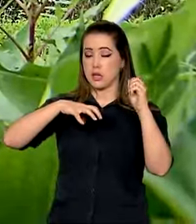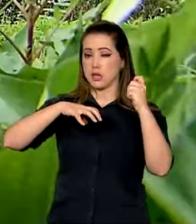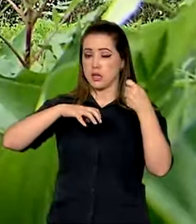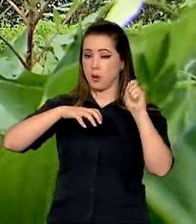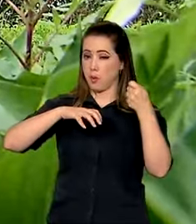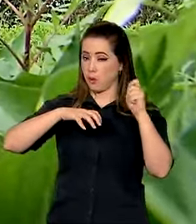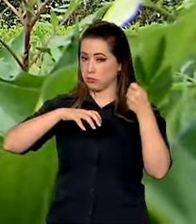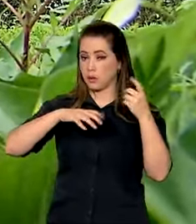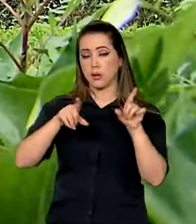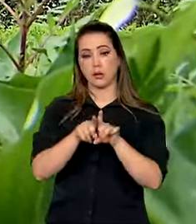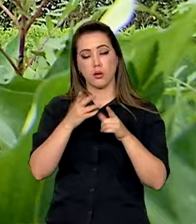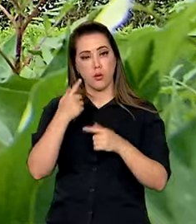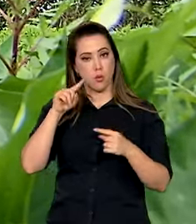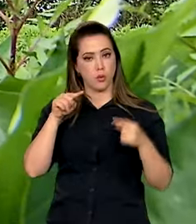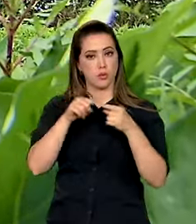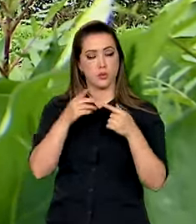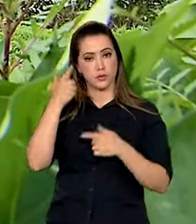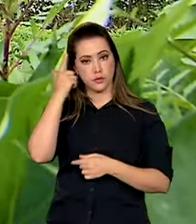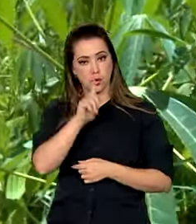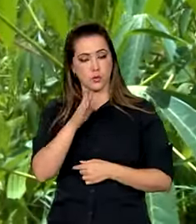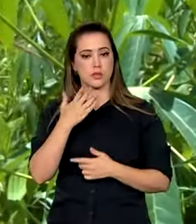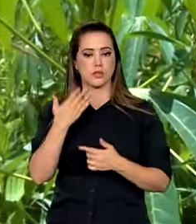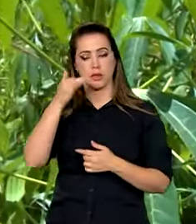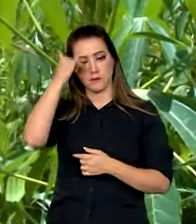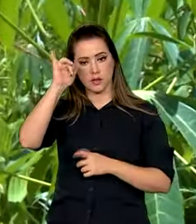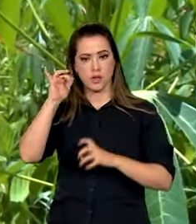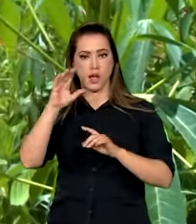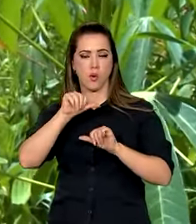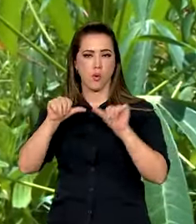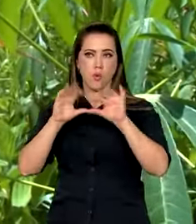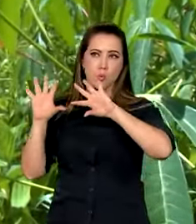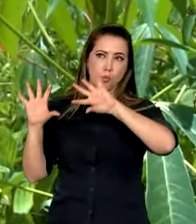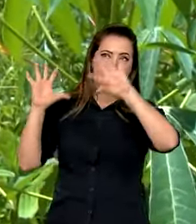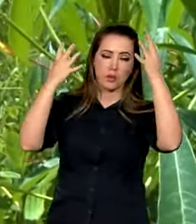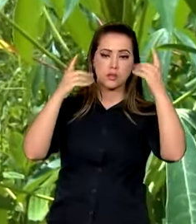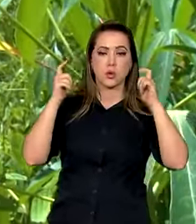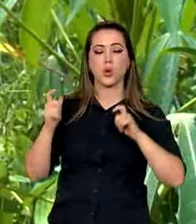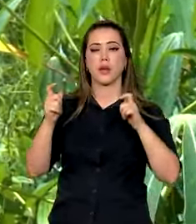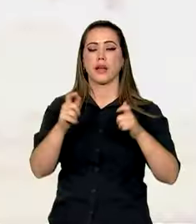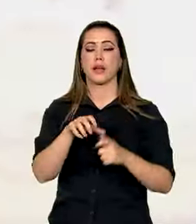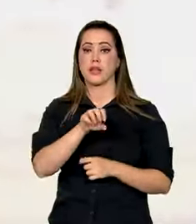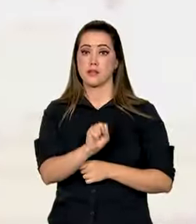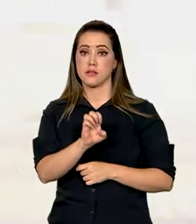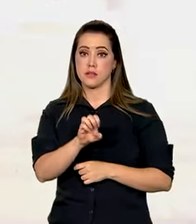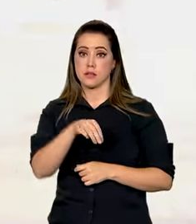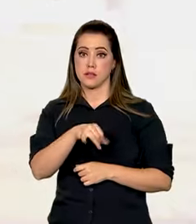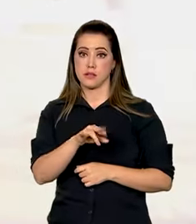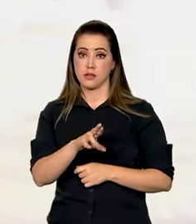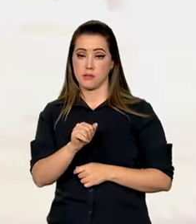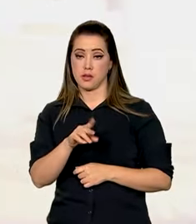dediquem ao enfrentamento dos extremos climáticos em áreas rurais de clima semiárido. Os